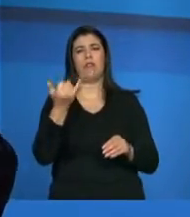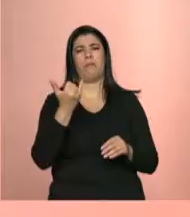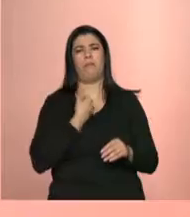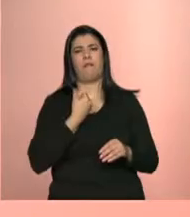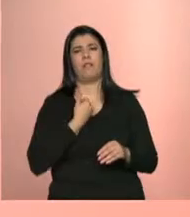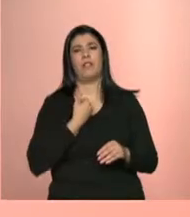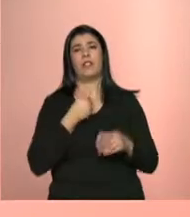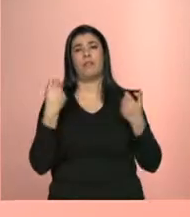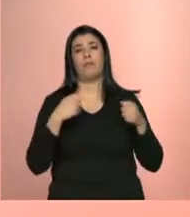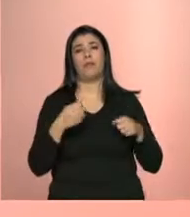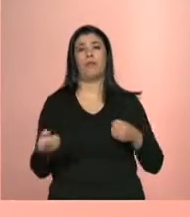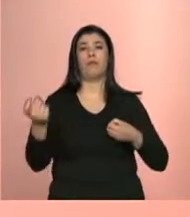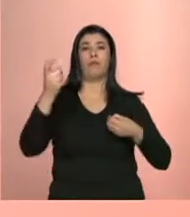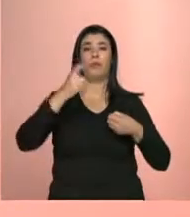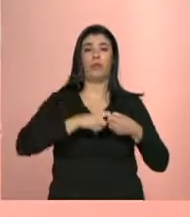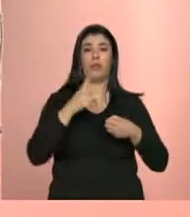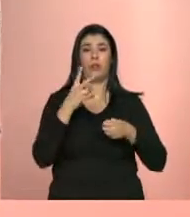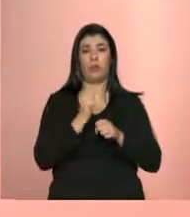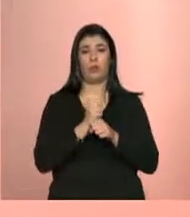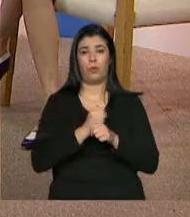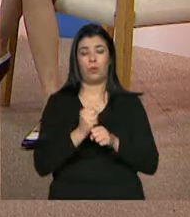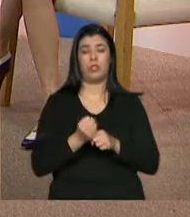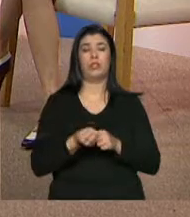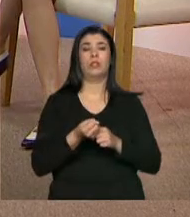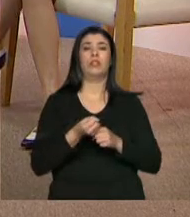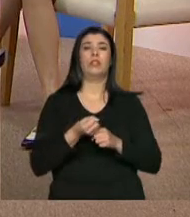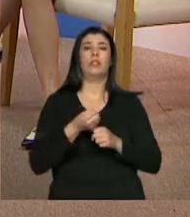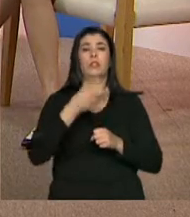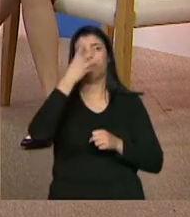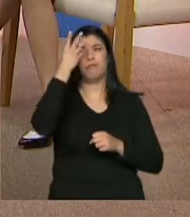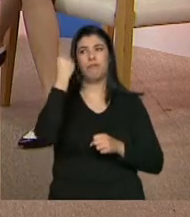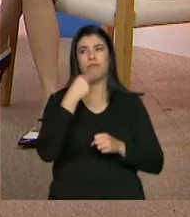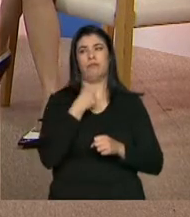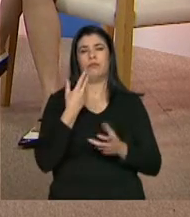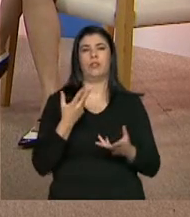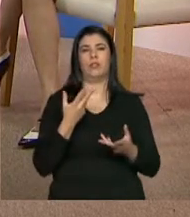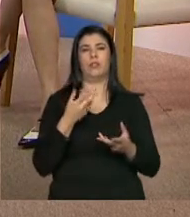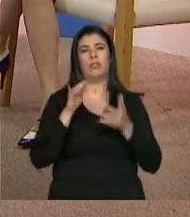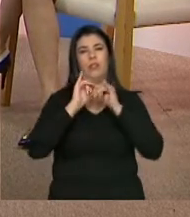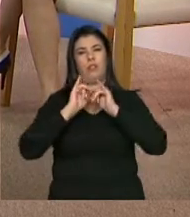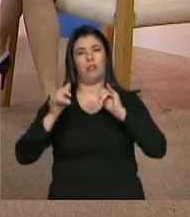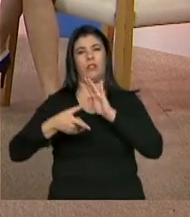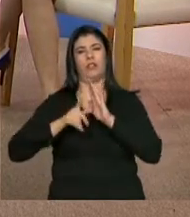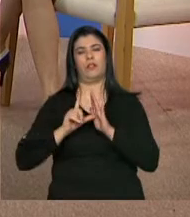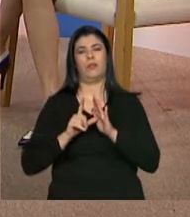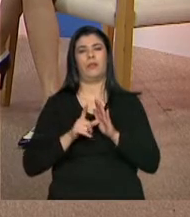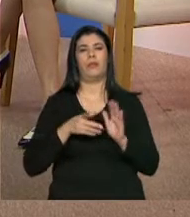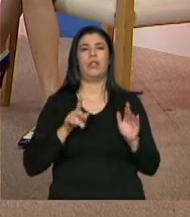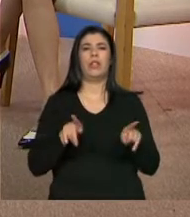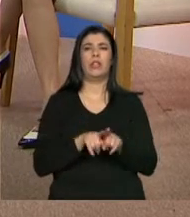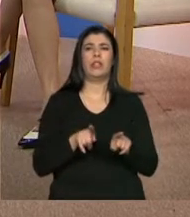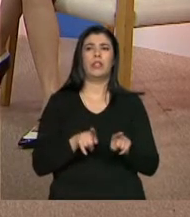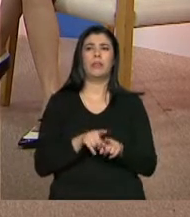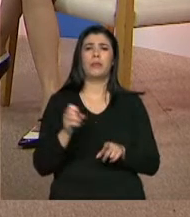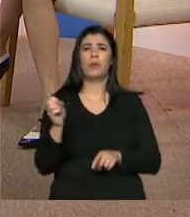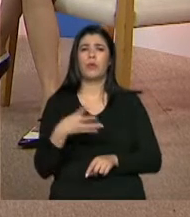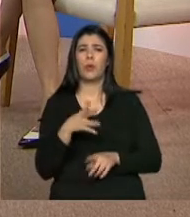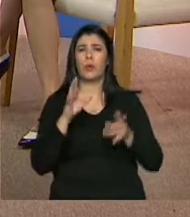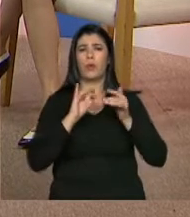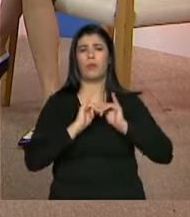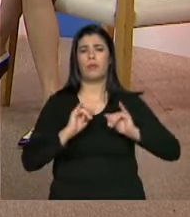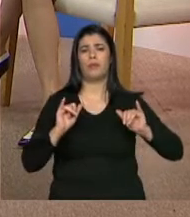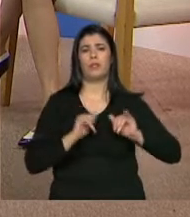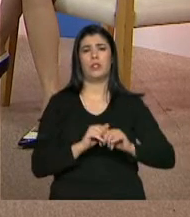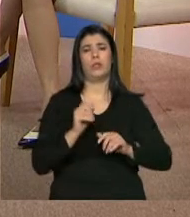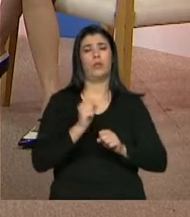Não vai prejudicar... E tem uma outra coisa que a gente fez recentemente, né? A partir de 2013, que é, aí